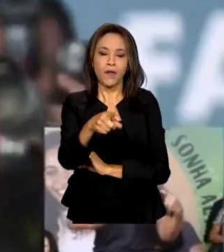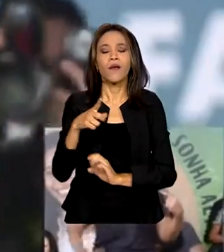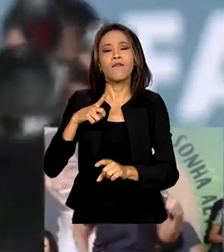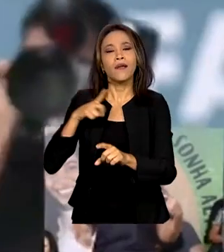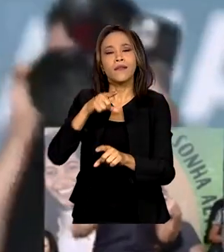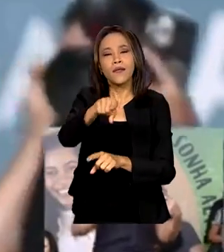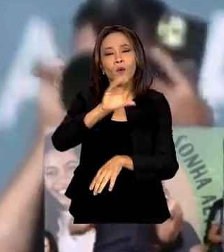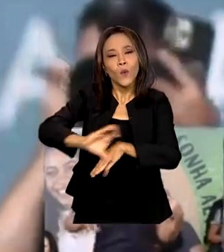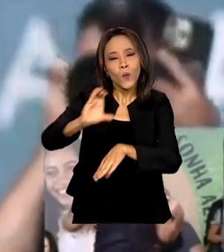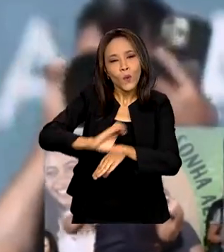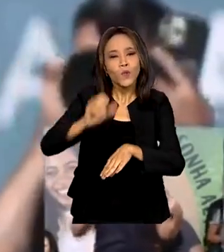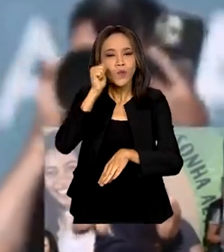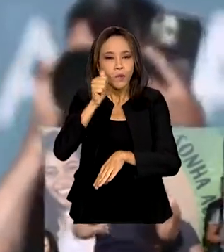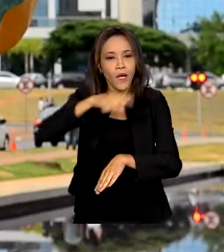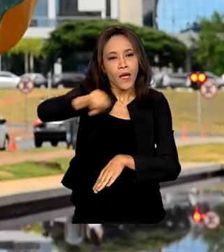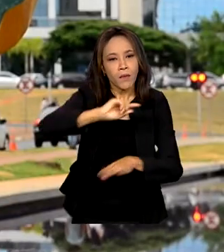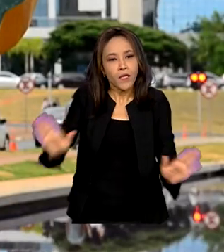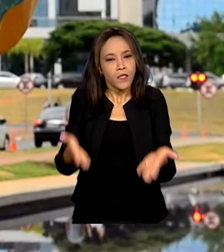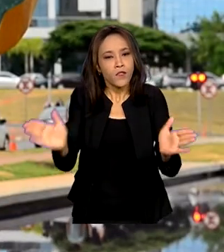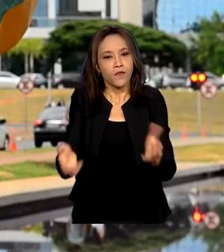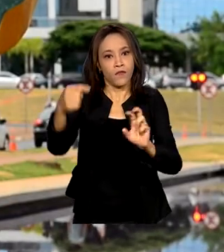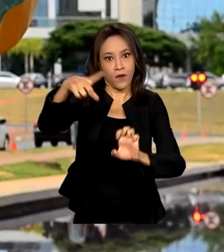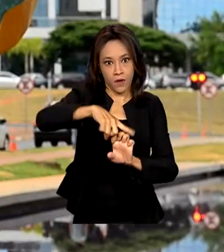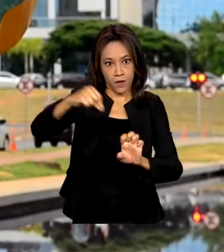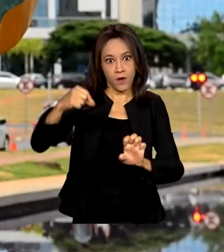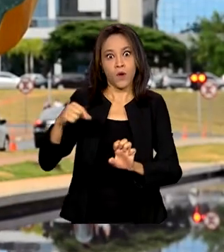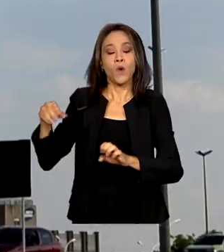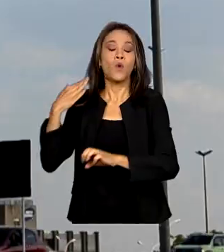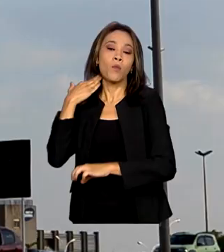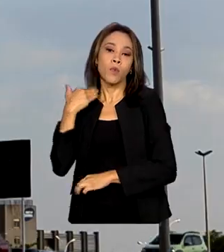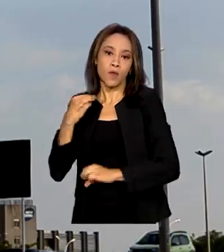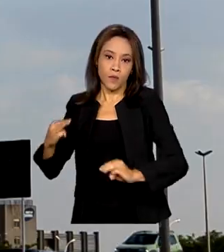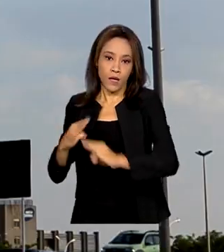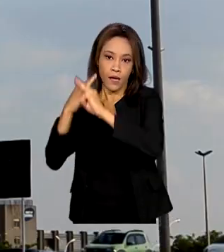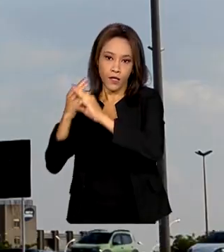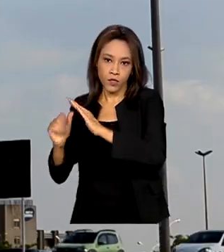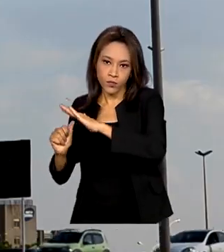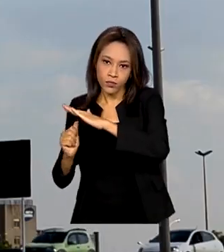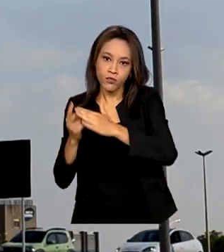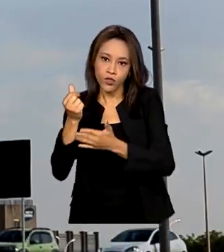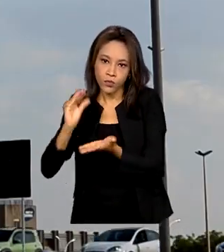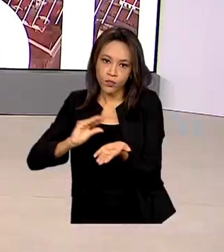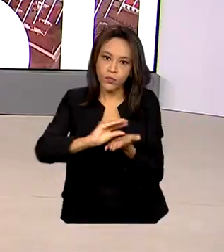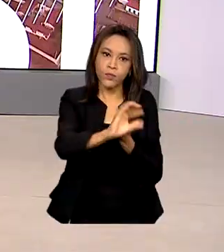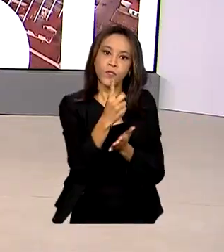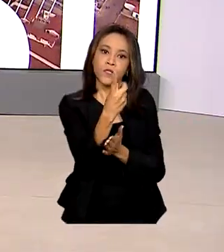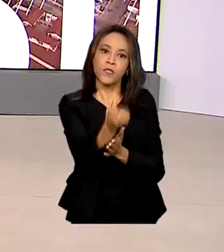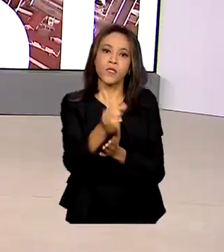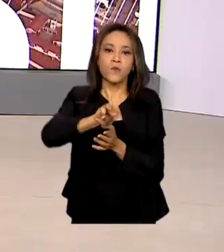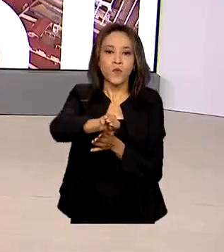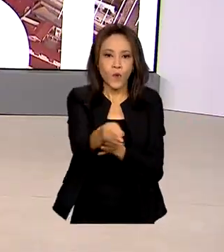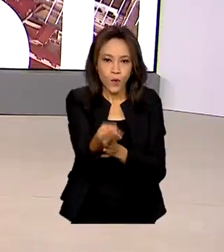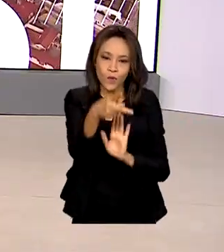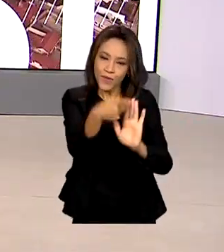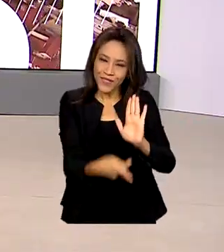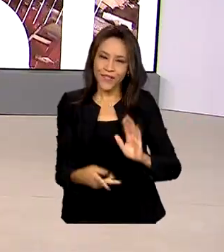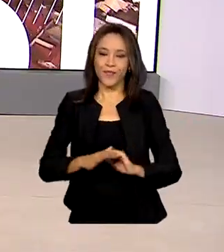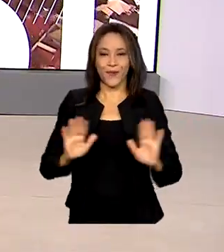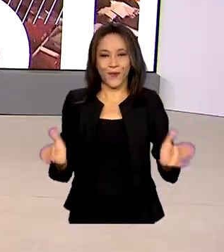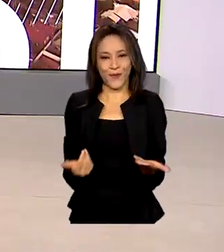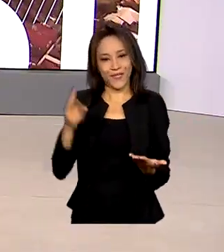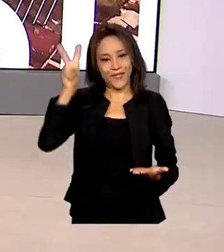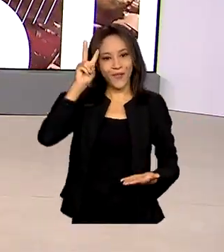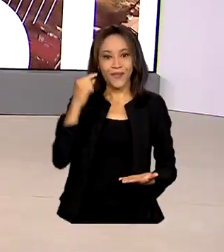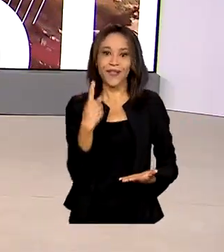para incentivar o empreendedorismo. Caixa vai investir 16 milhões de reais no projeto. Segunda-feira,